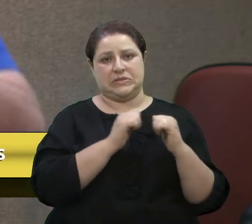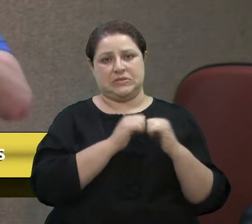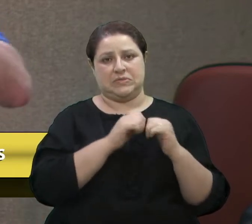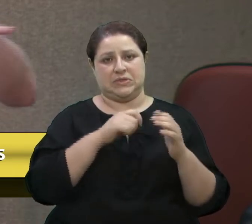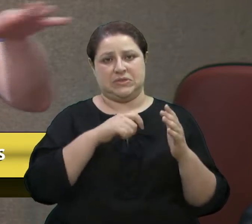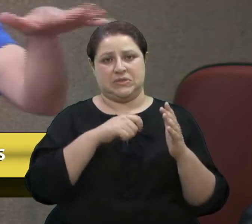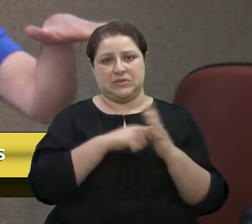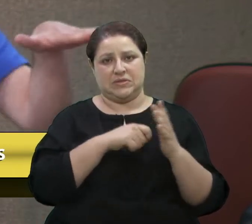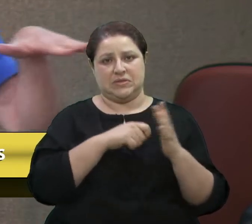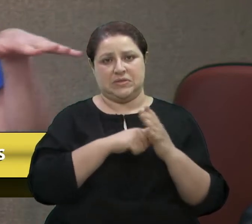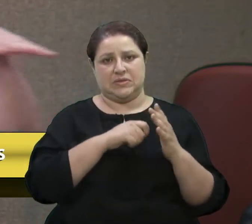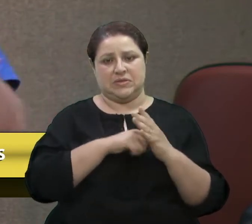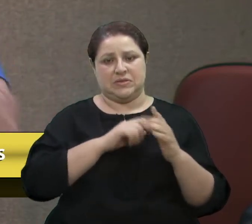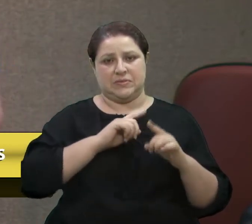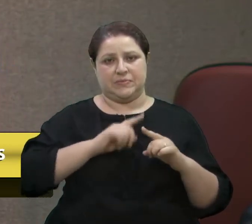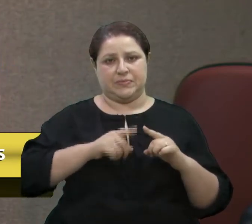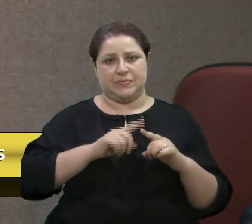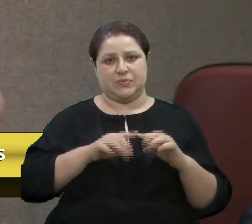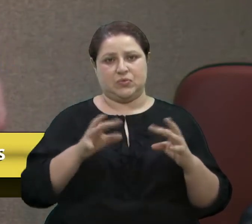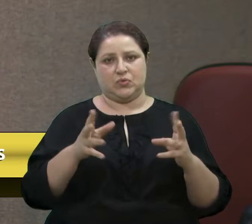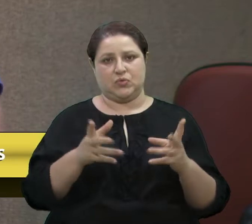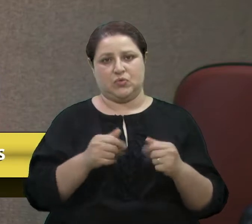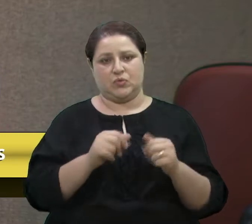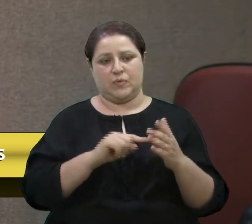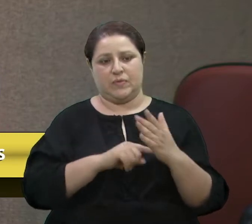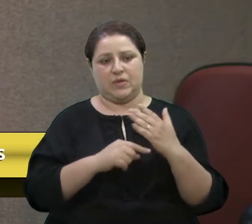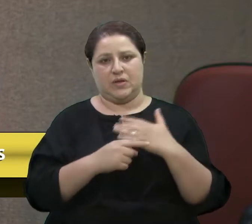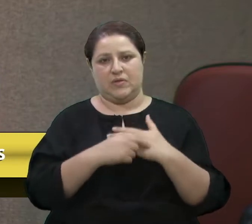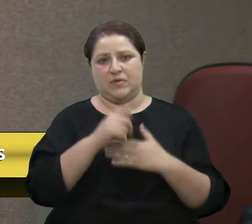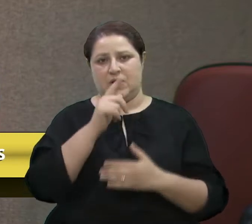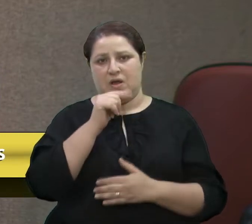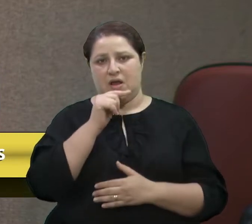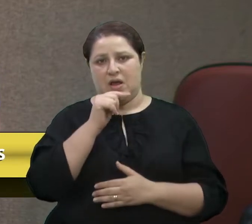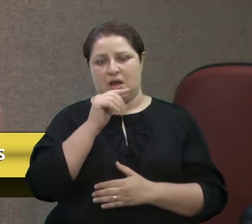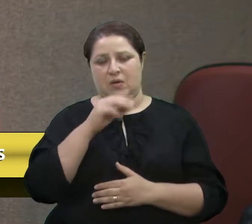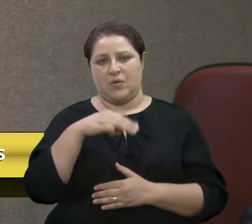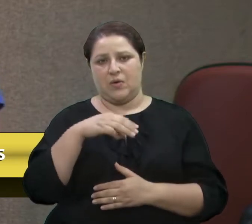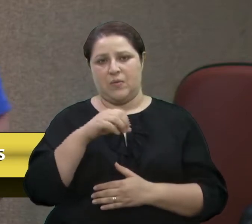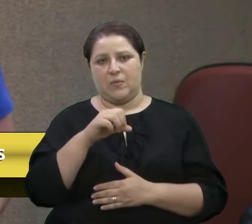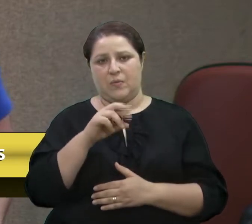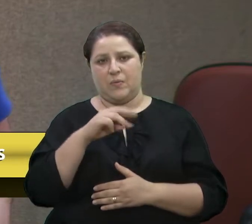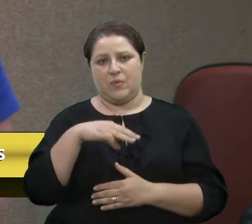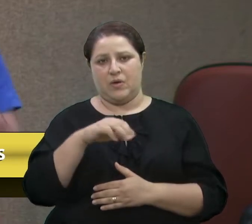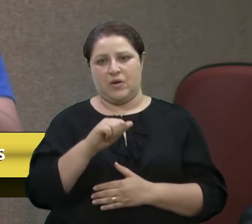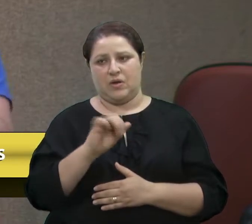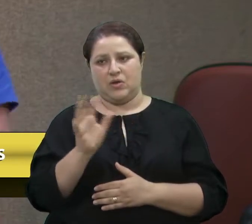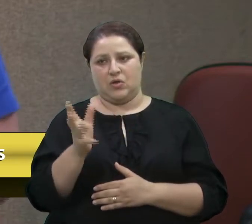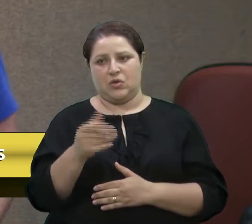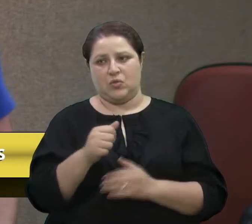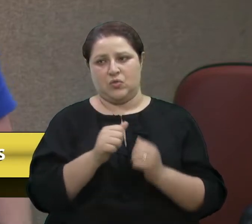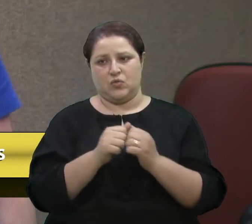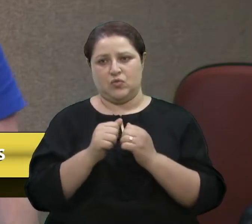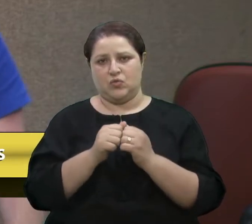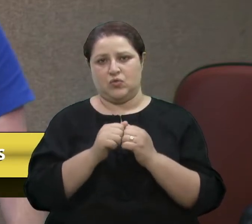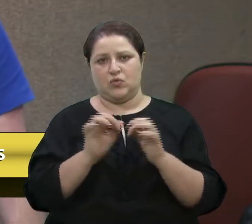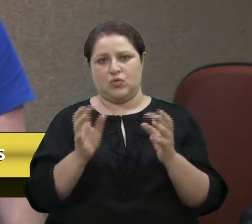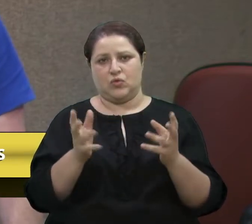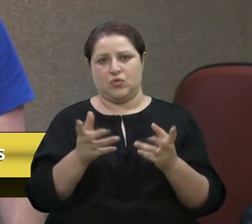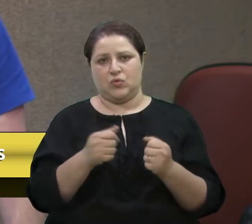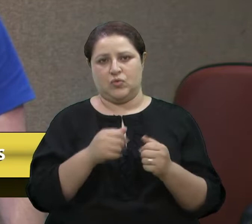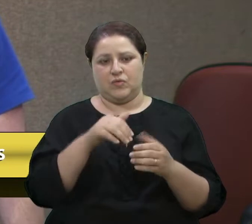tudo naquele água morna, né? Todo mundo está junto, como era antigamente, todo mundo vota junto e aí todo mundo divide o ônus.